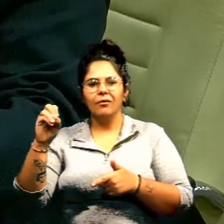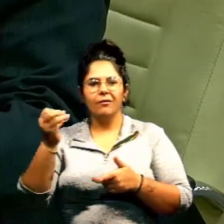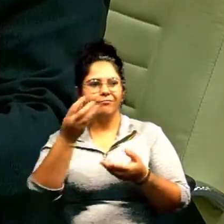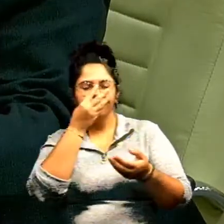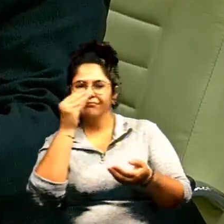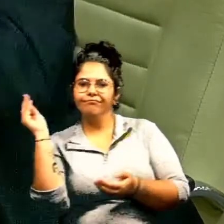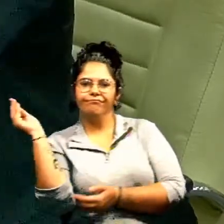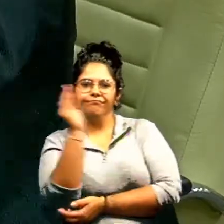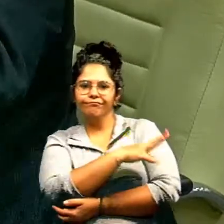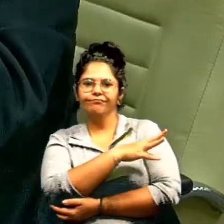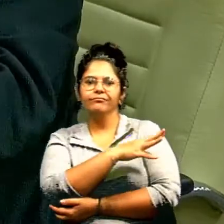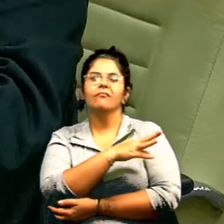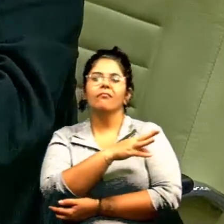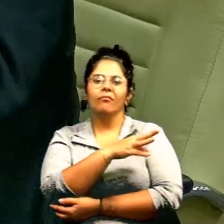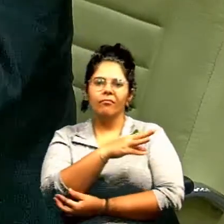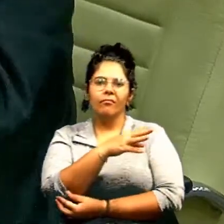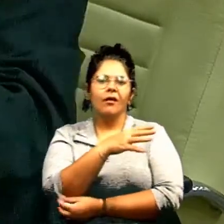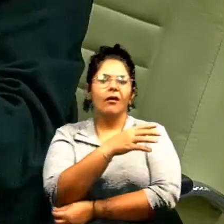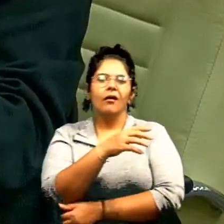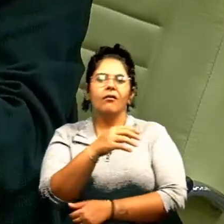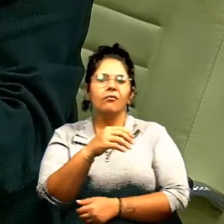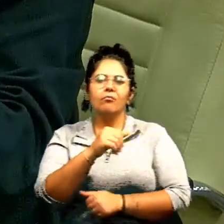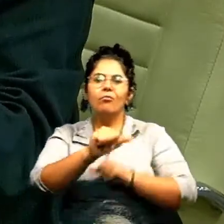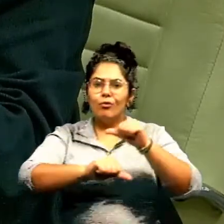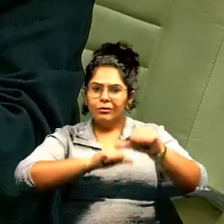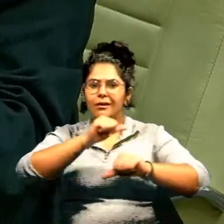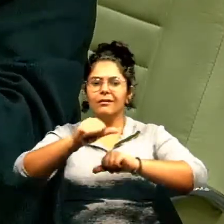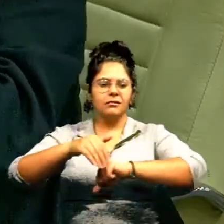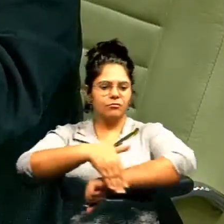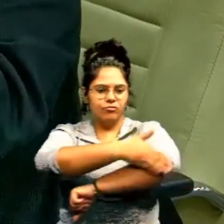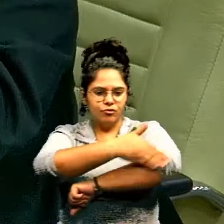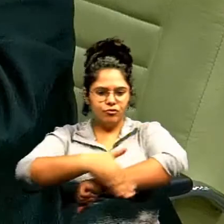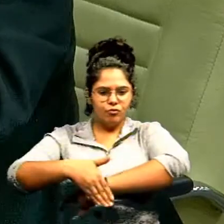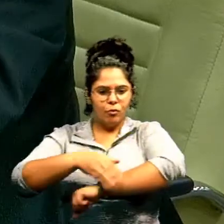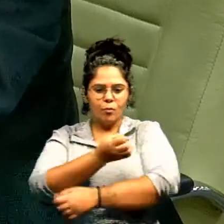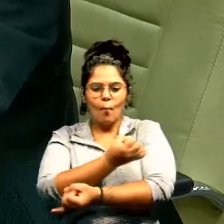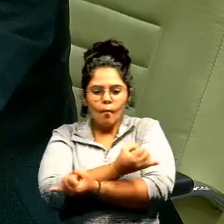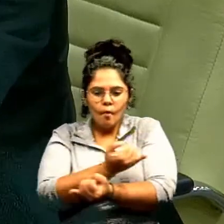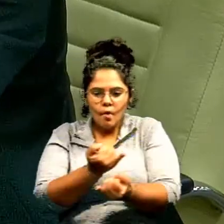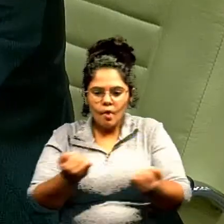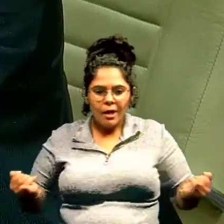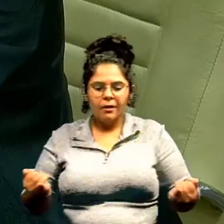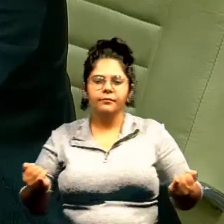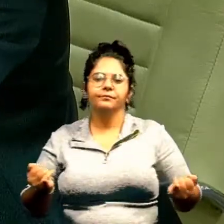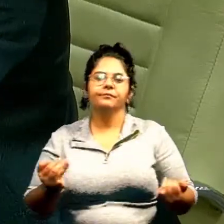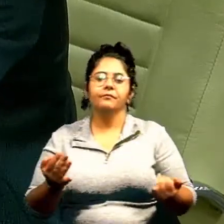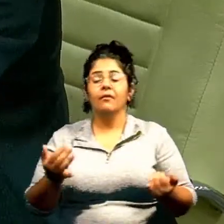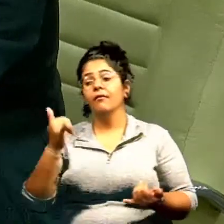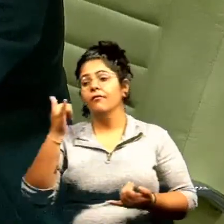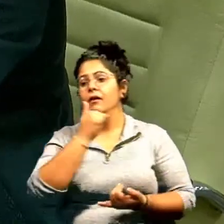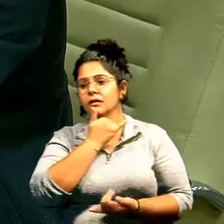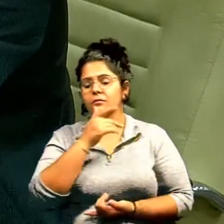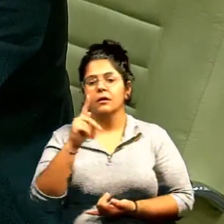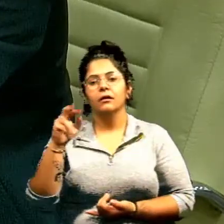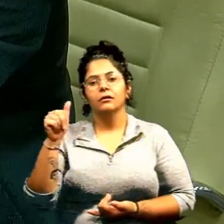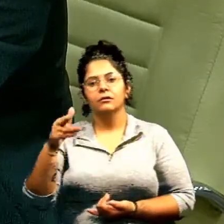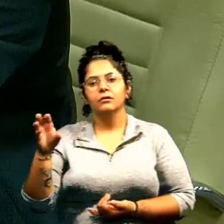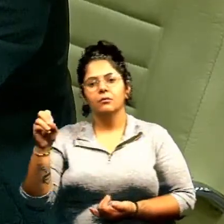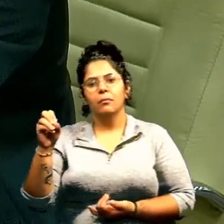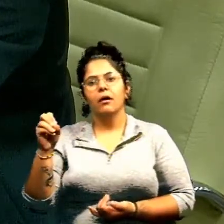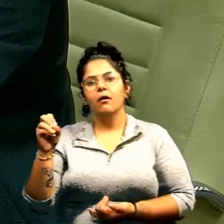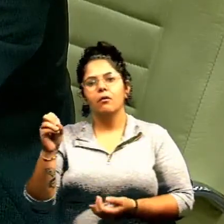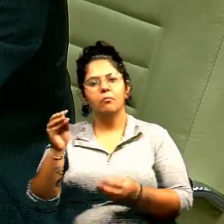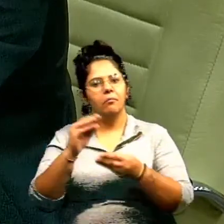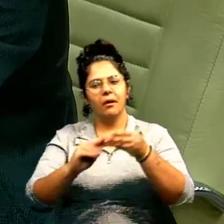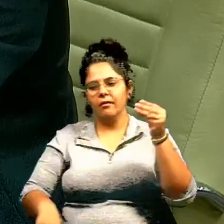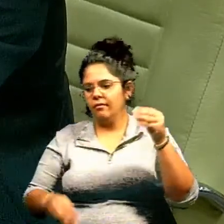nossas ruas, as principais ruas. Então, infelizmente, São Paulo Ortegal, só perdeu a amizade de um